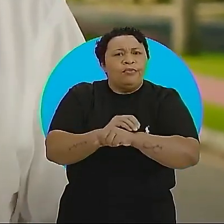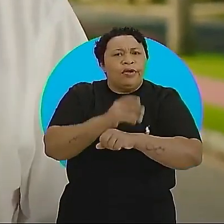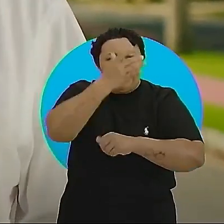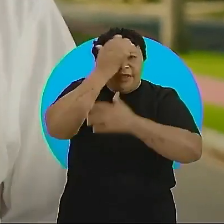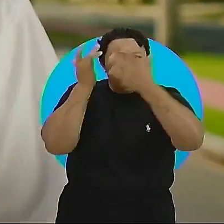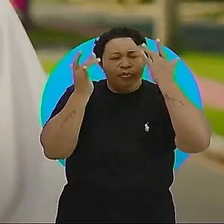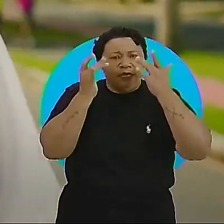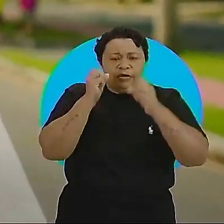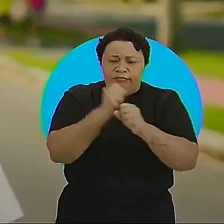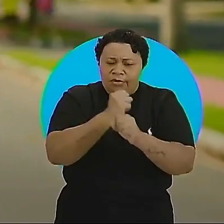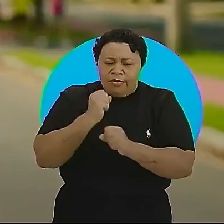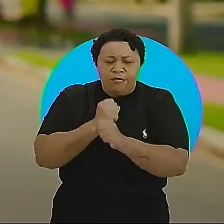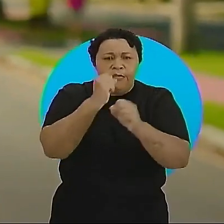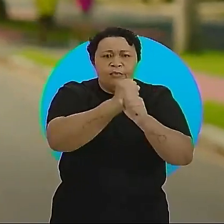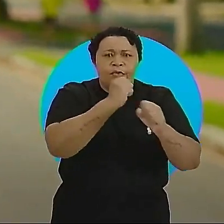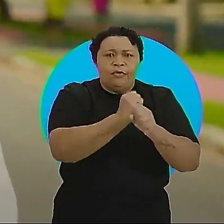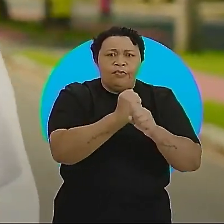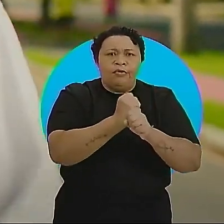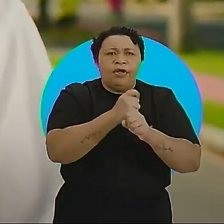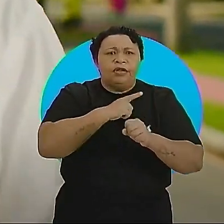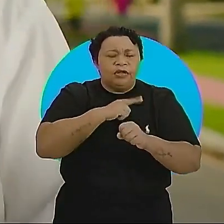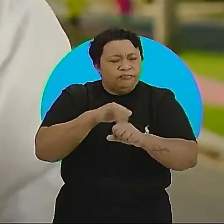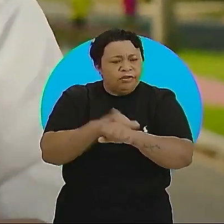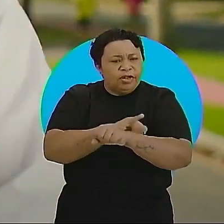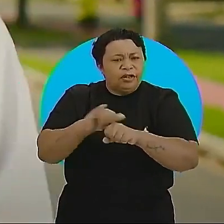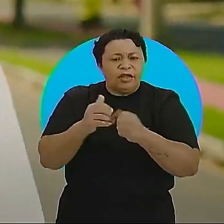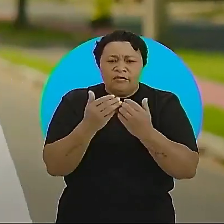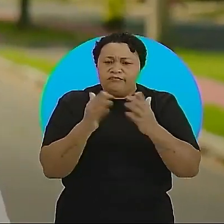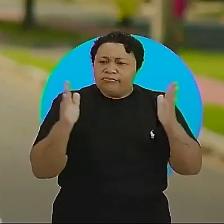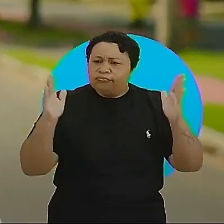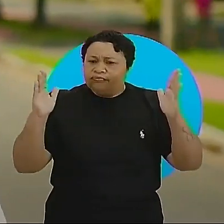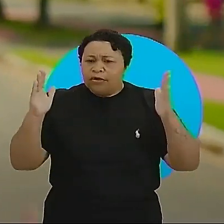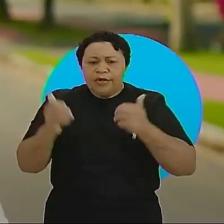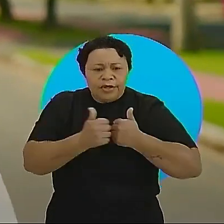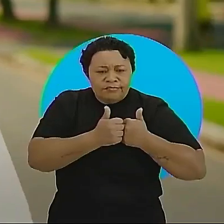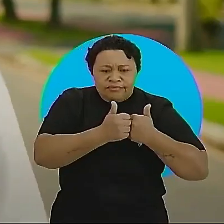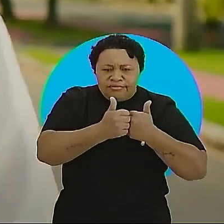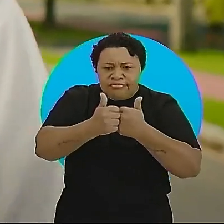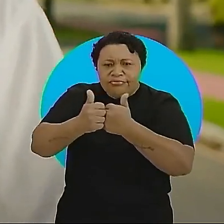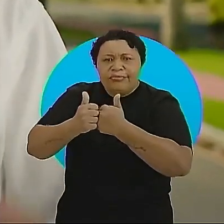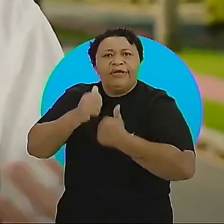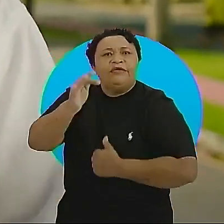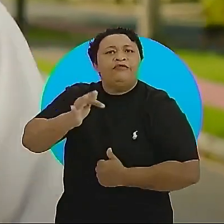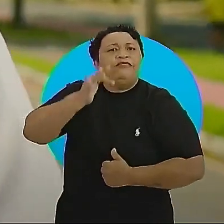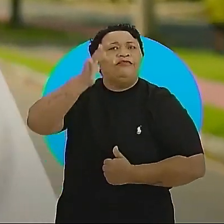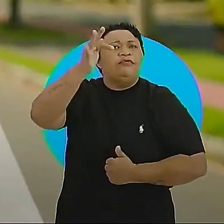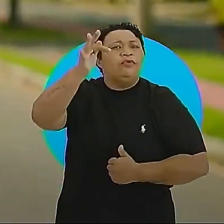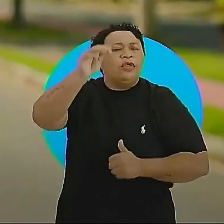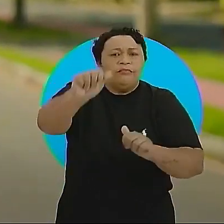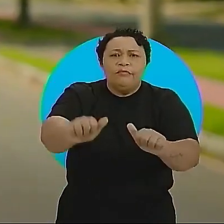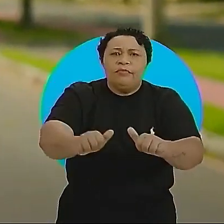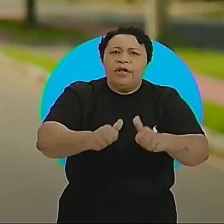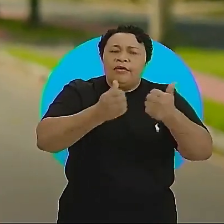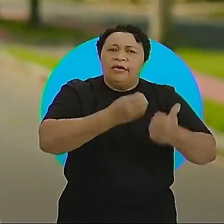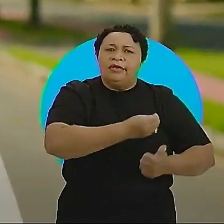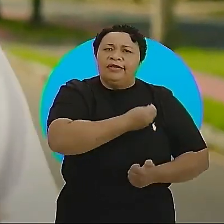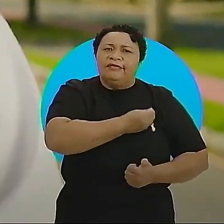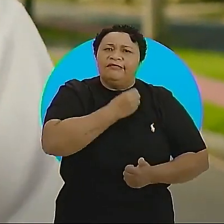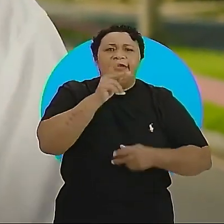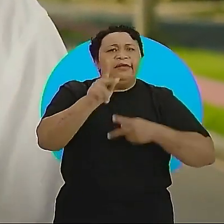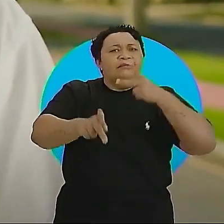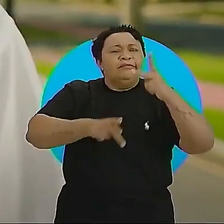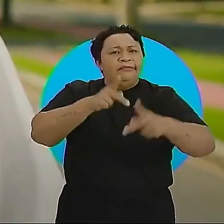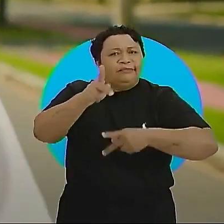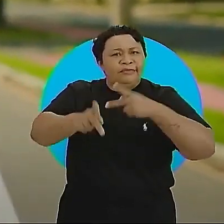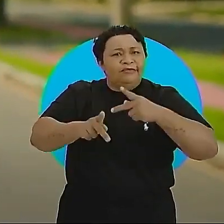realizando obras e ações que abrem novos caminhos. Nos aproximam do futuro e melhoram a vida da